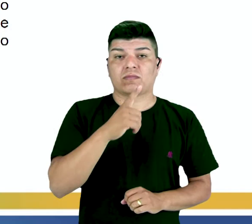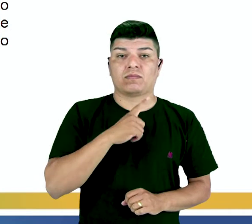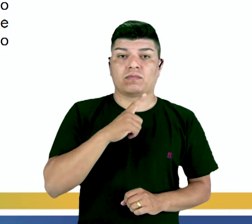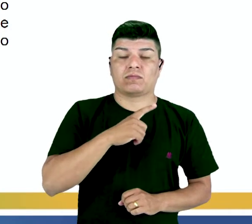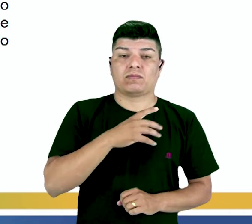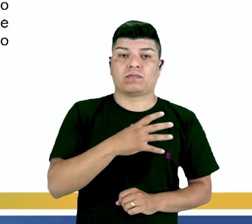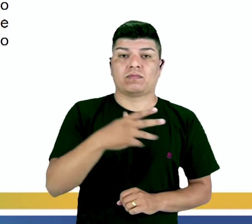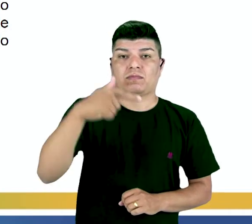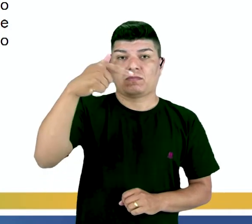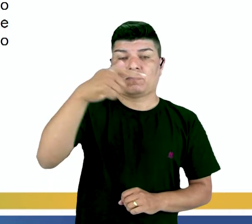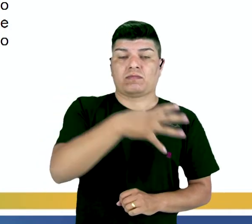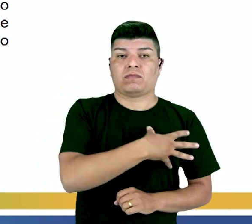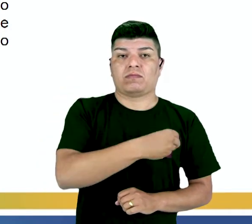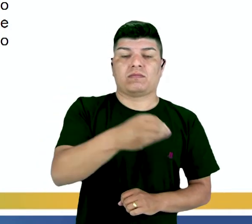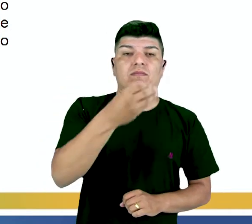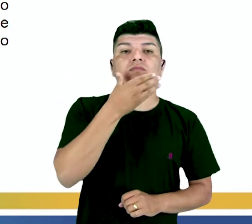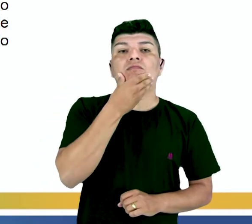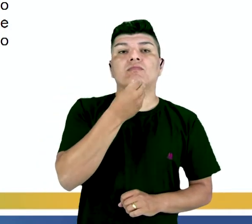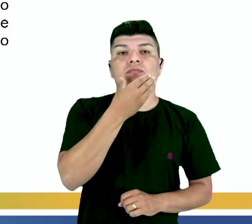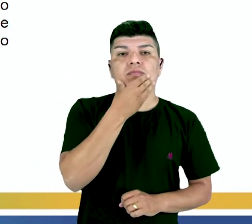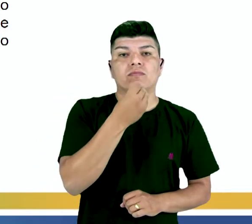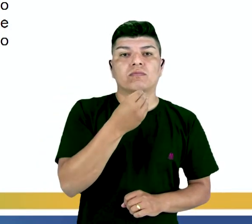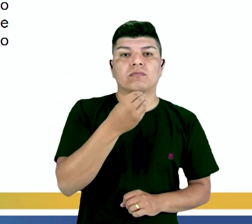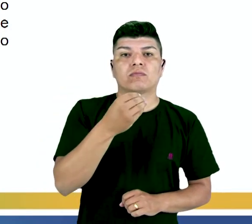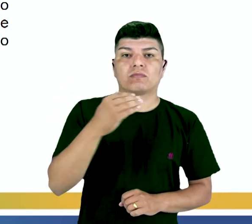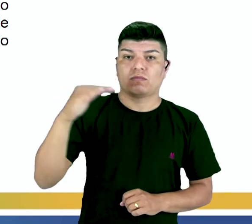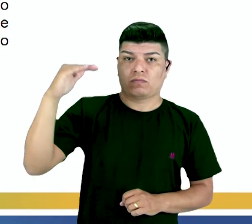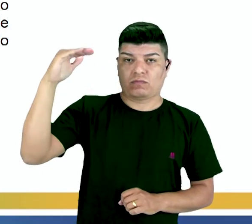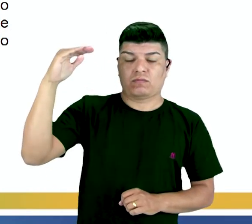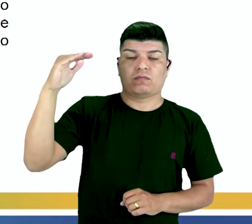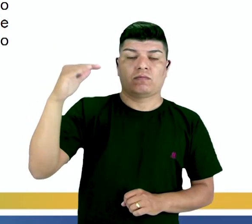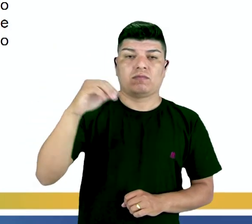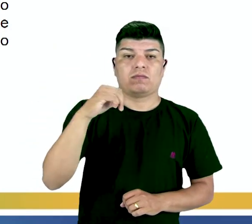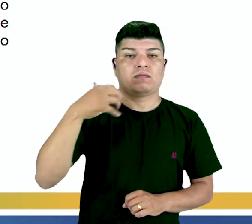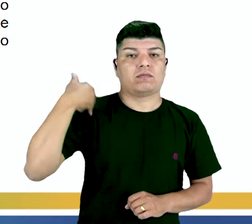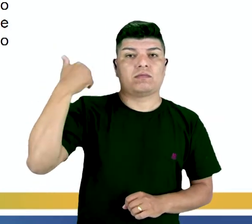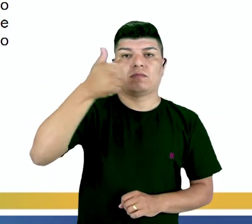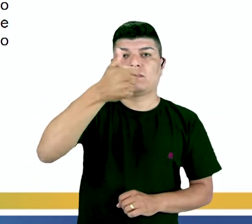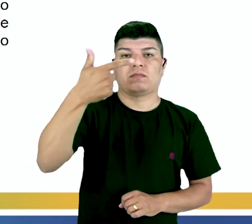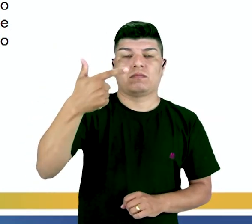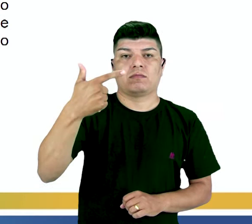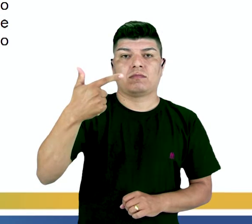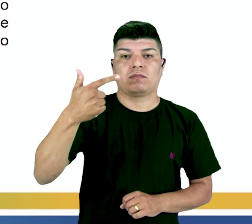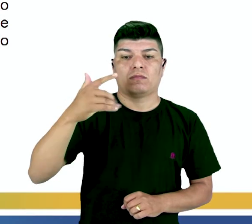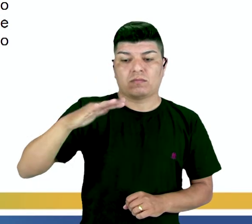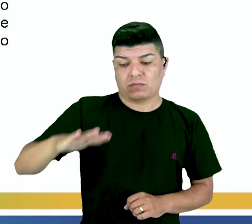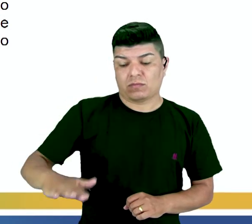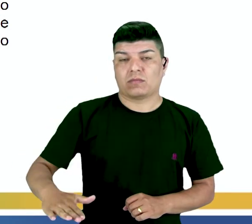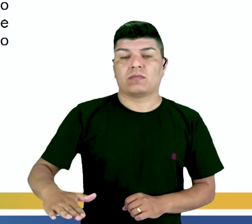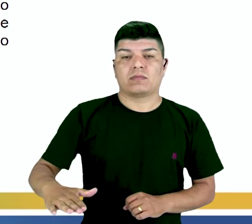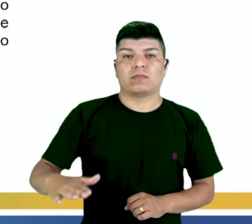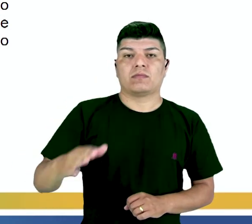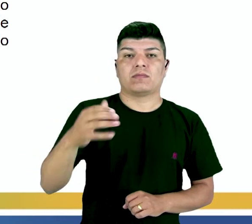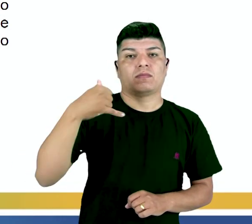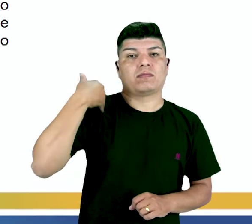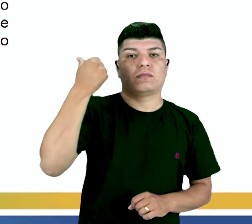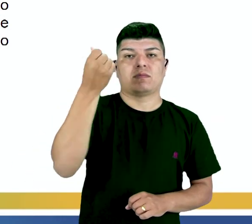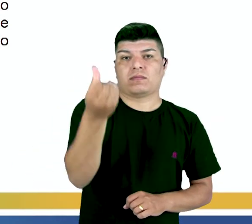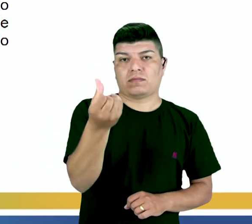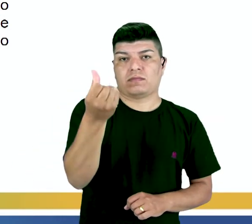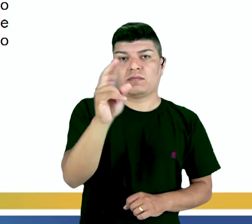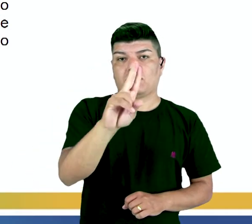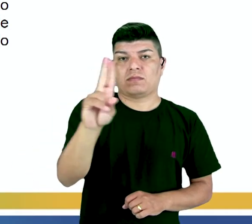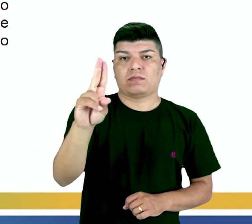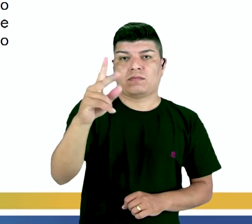sete filhos, homens. O maior tinha doze anos e o caçula seis. E se chamava Pequeno Polegar.